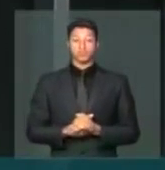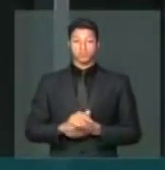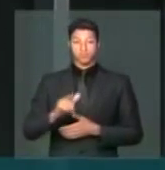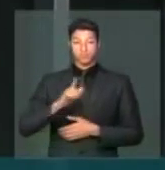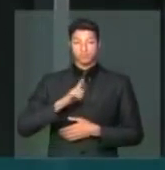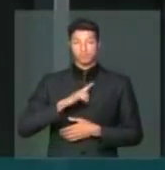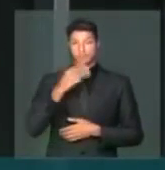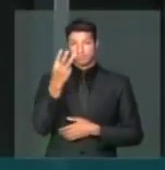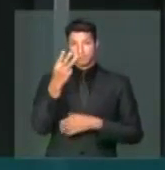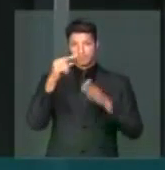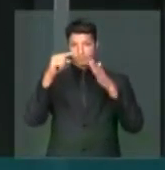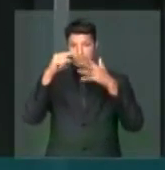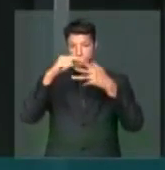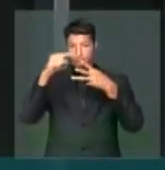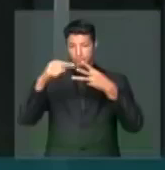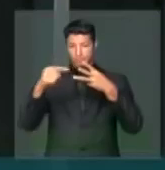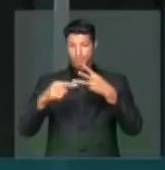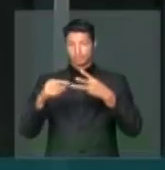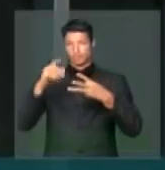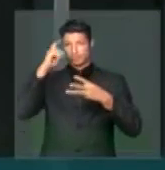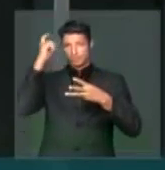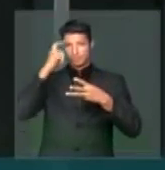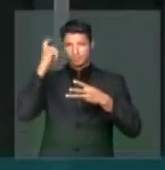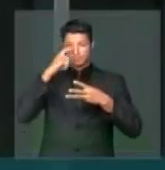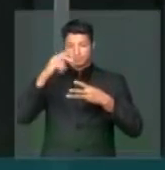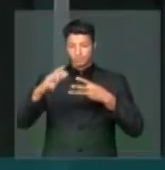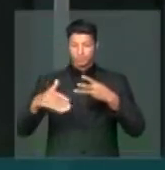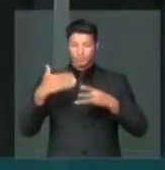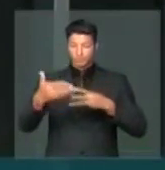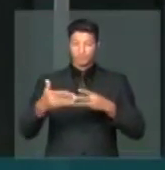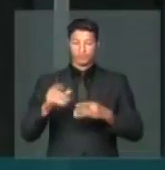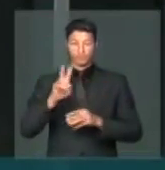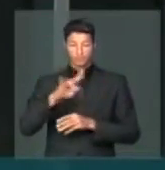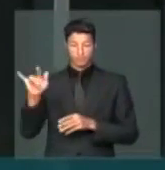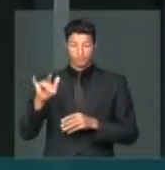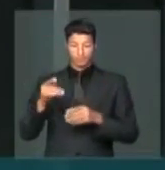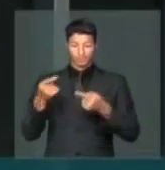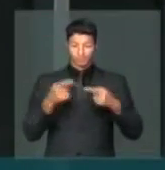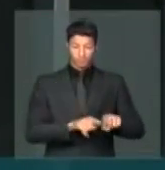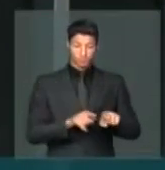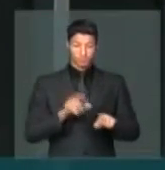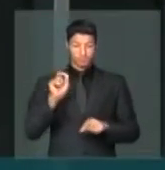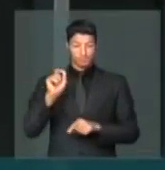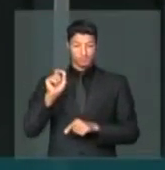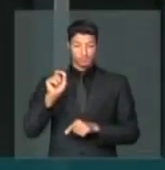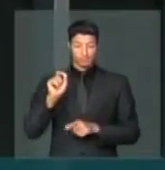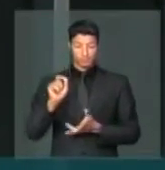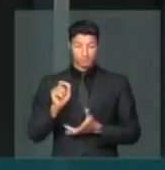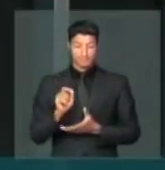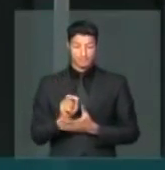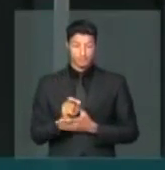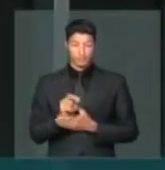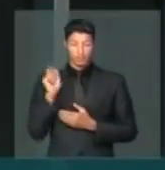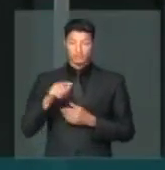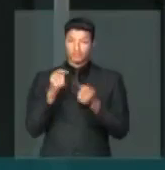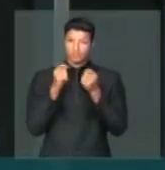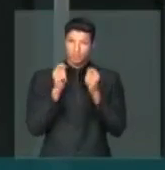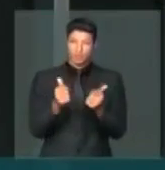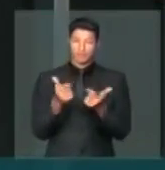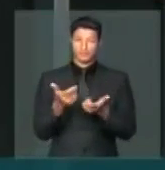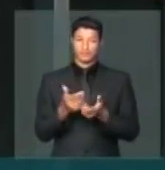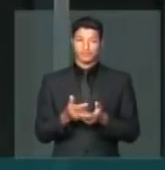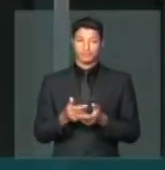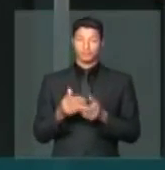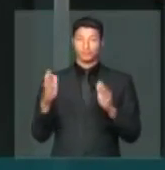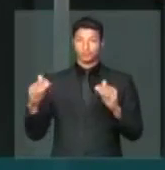três pontos muito preocupantes, que vão na contramão daquilo que é quase que